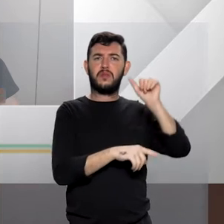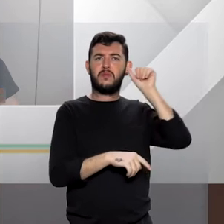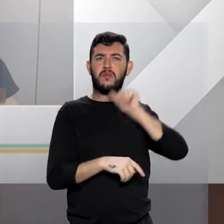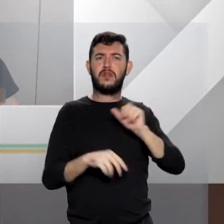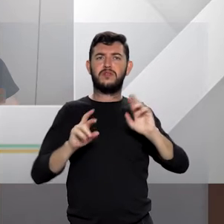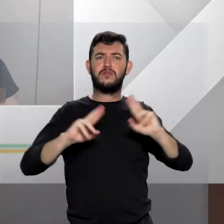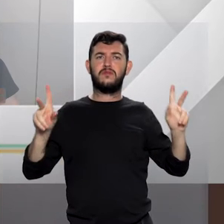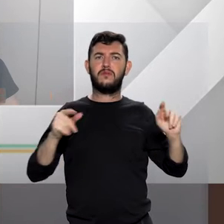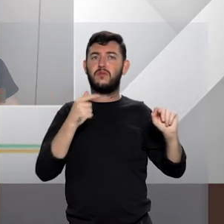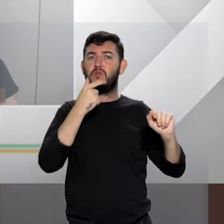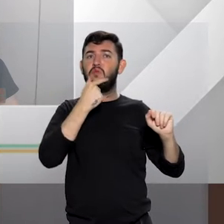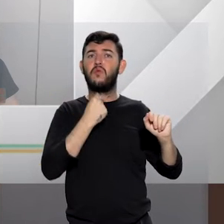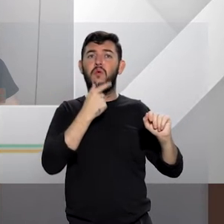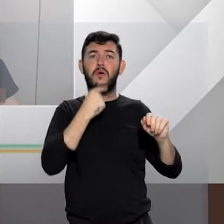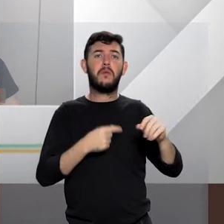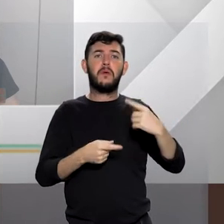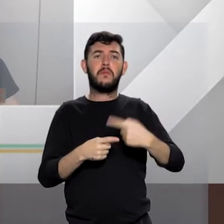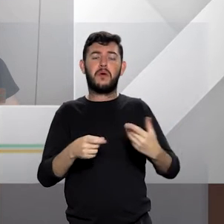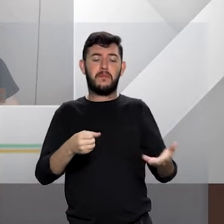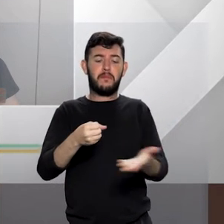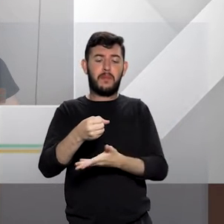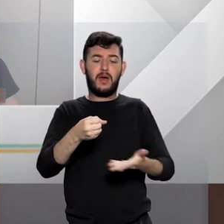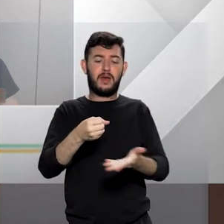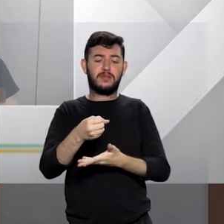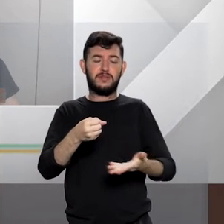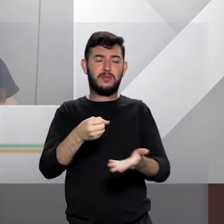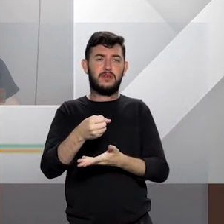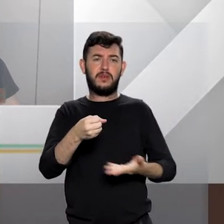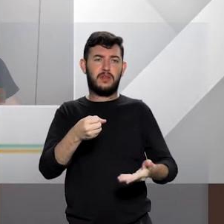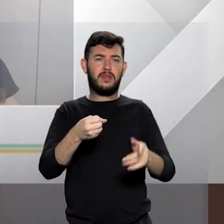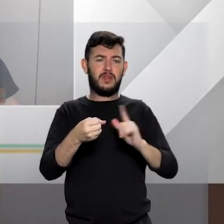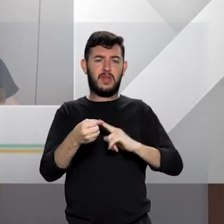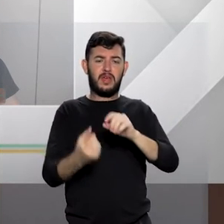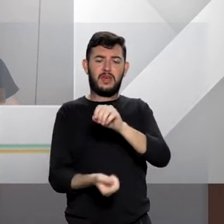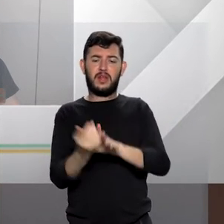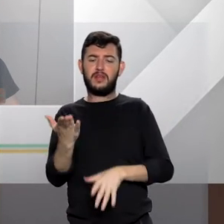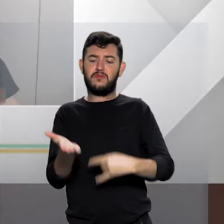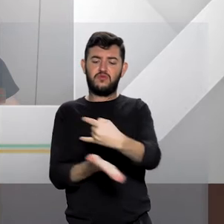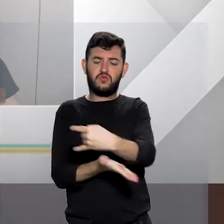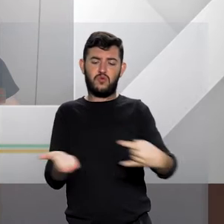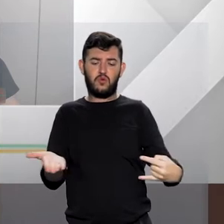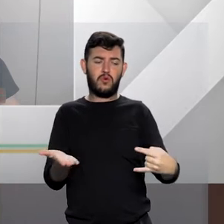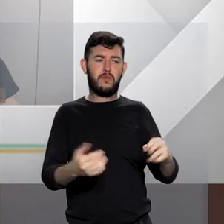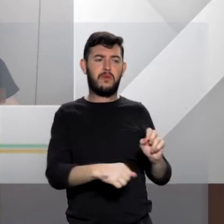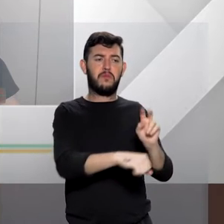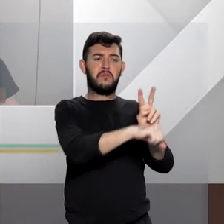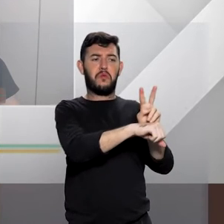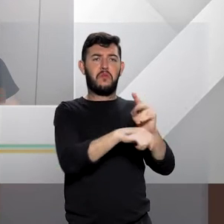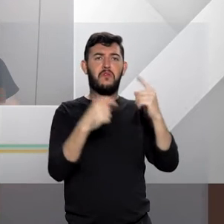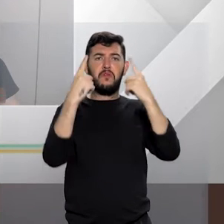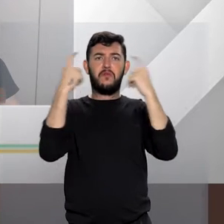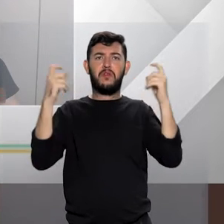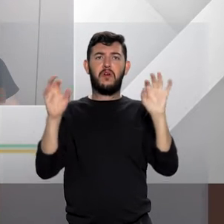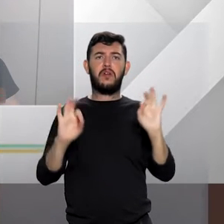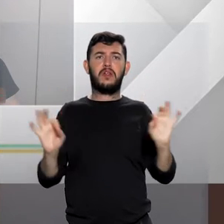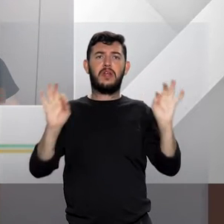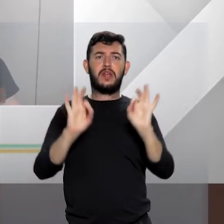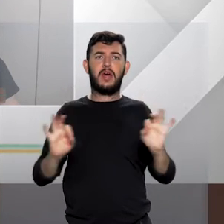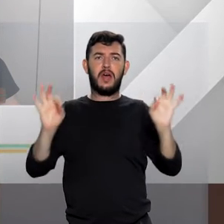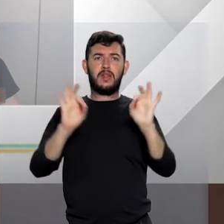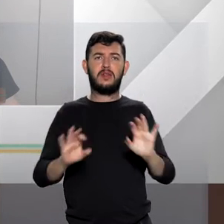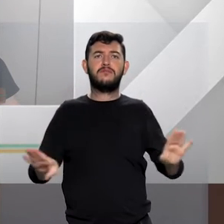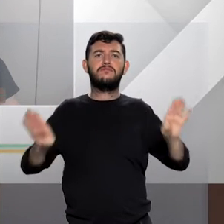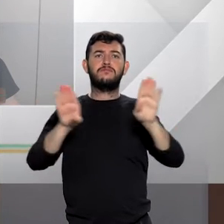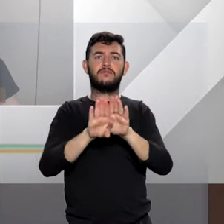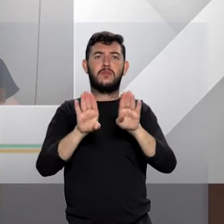fundamentos se pode concluir que essa previsão normativa de caráter protetivo não viola o princípio da isonomia previsto na